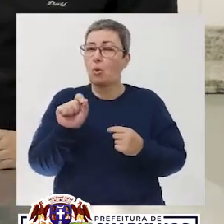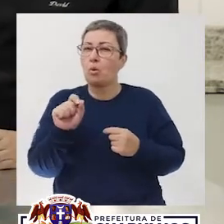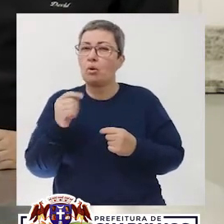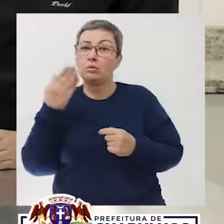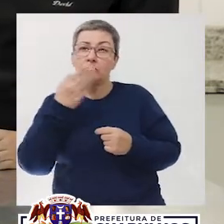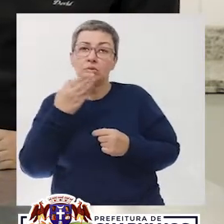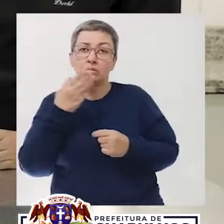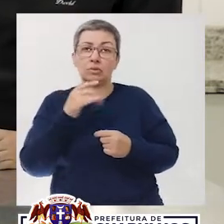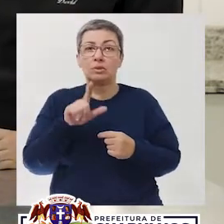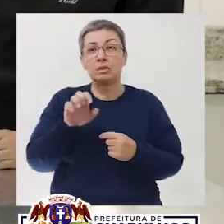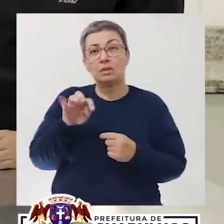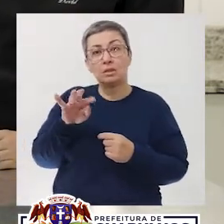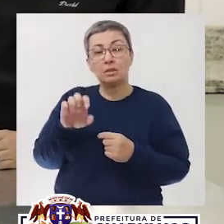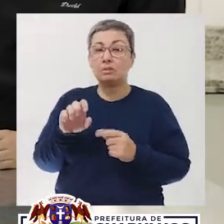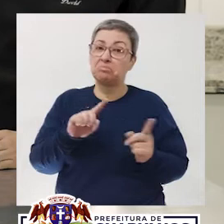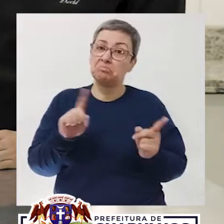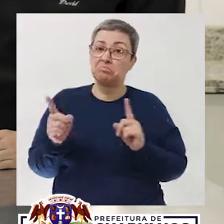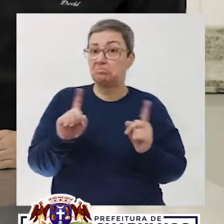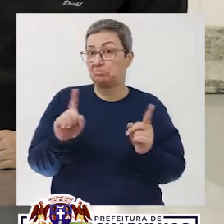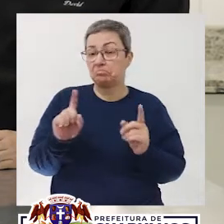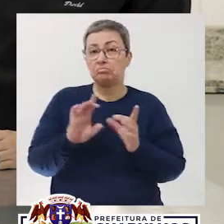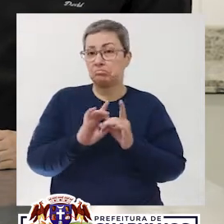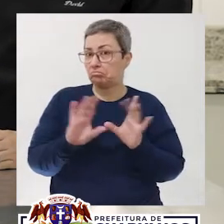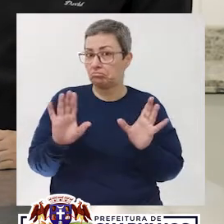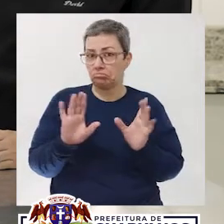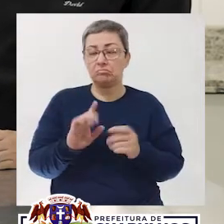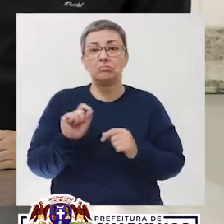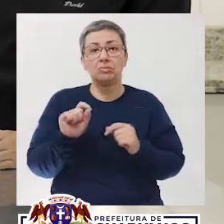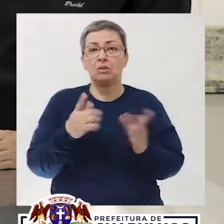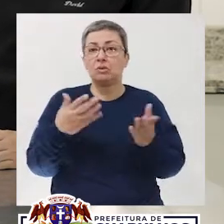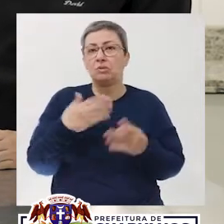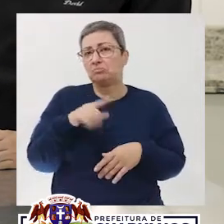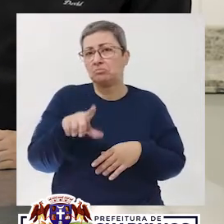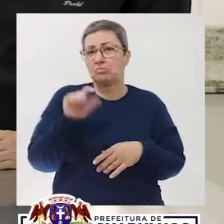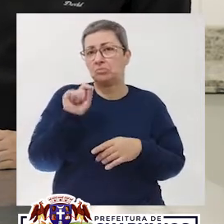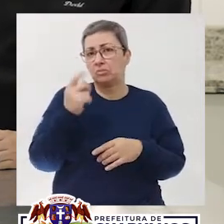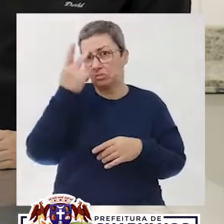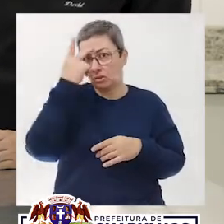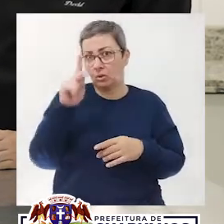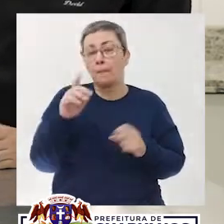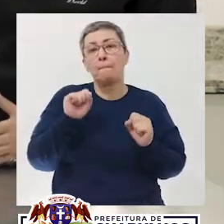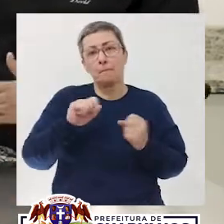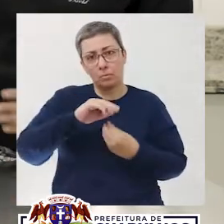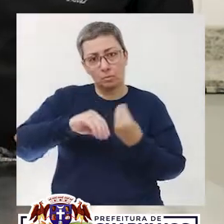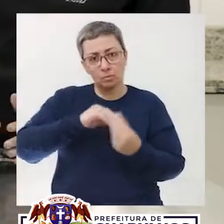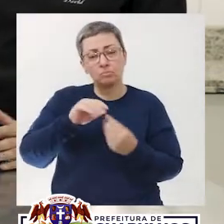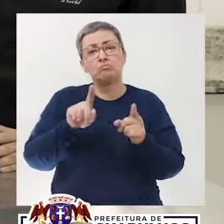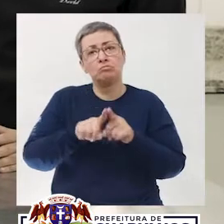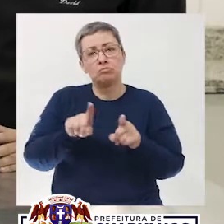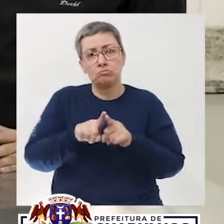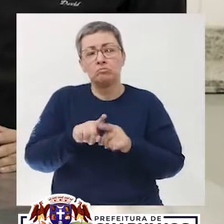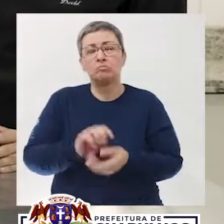leite? Então, pode usar tanto meio amargo como ao leite, vai da preferência da pessoa Pode também